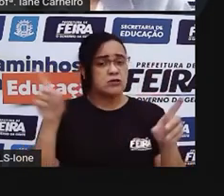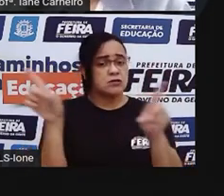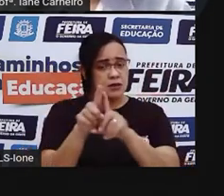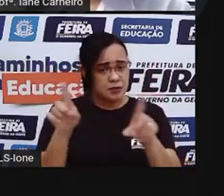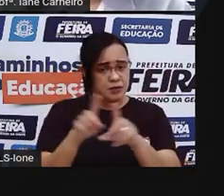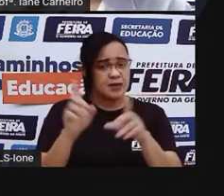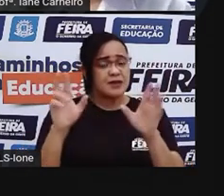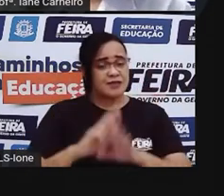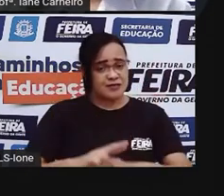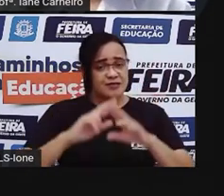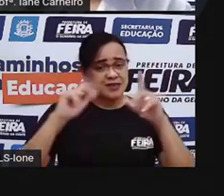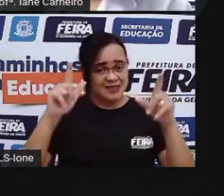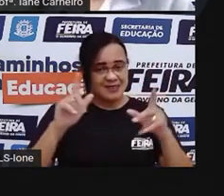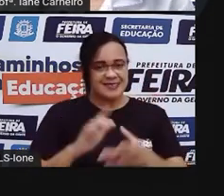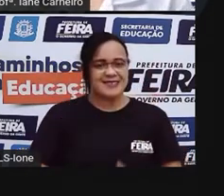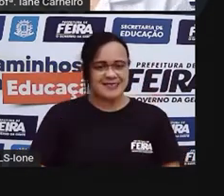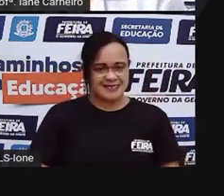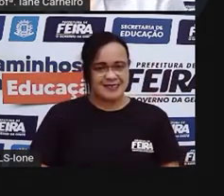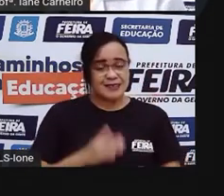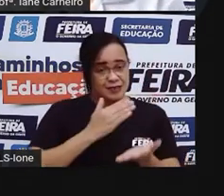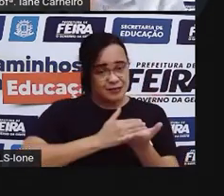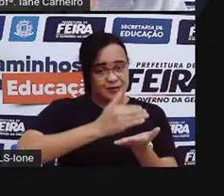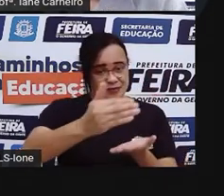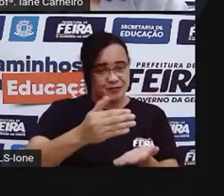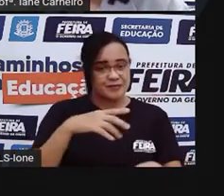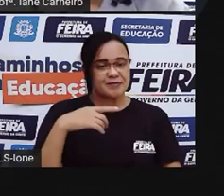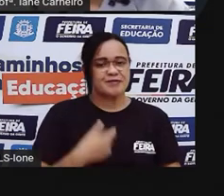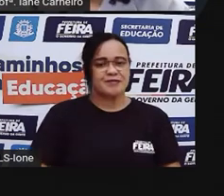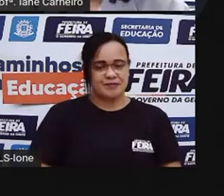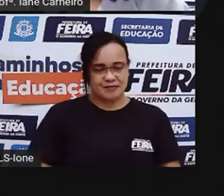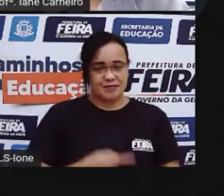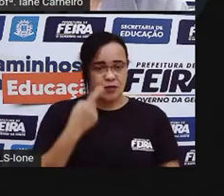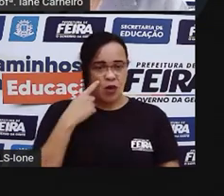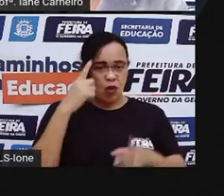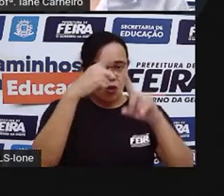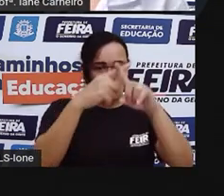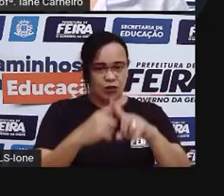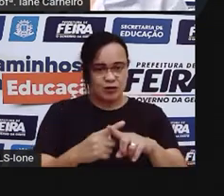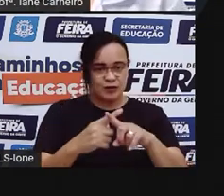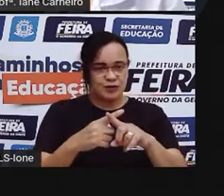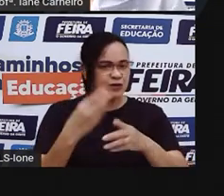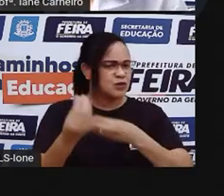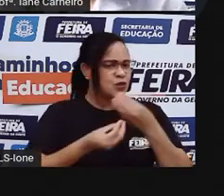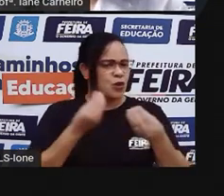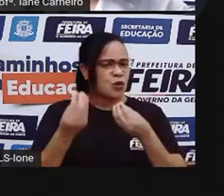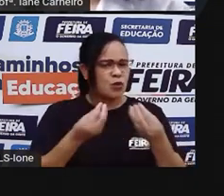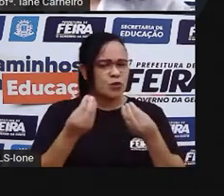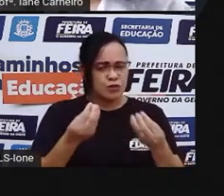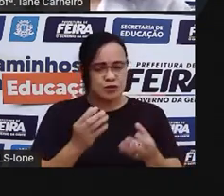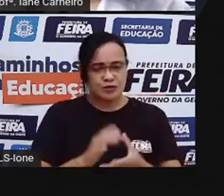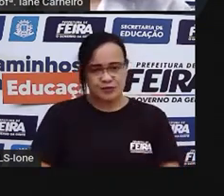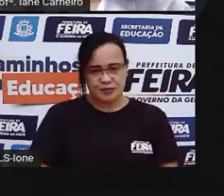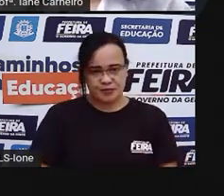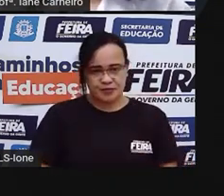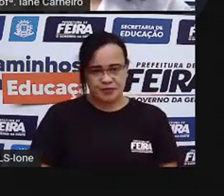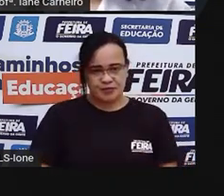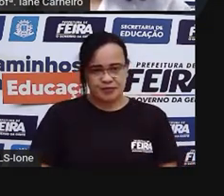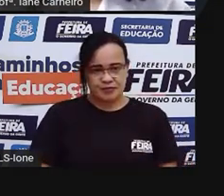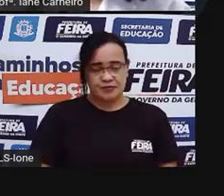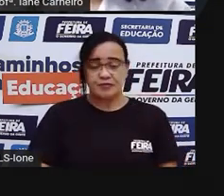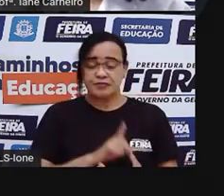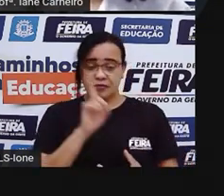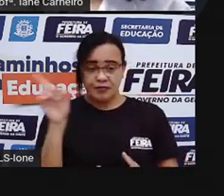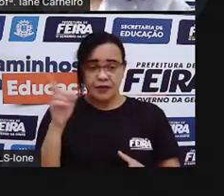Com as palavras? Vamos lá E a Dota Eu sou esse desafio Para vocês Ó Então a Pro Trouxe aqui Lá no